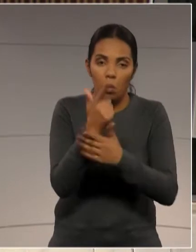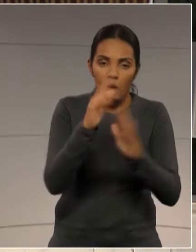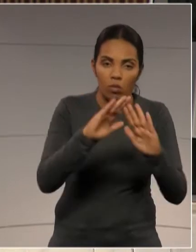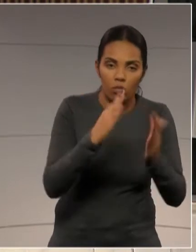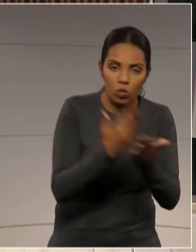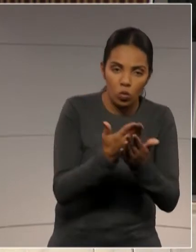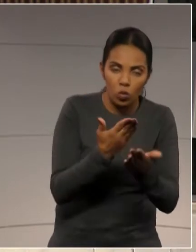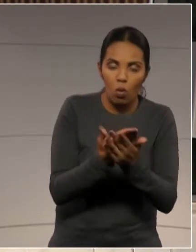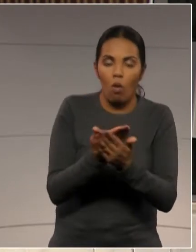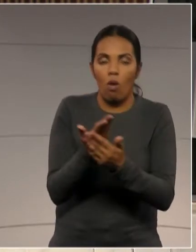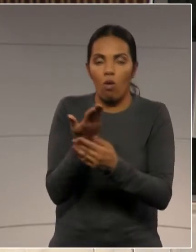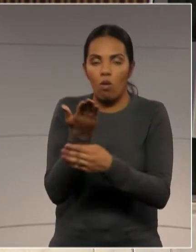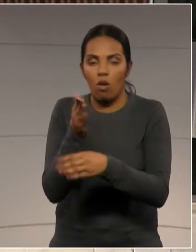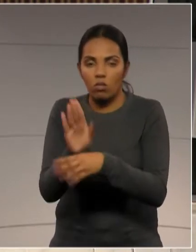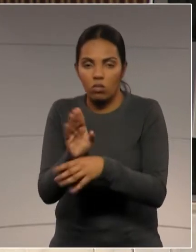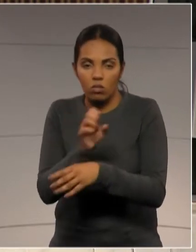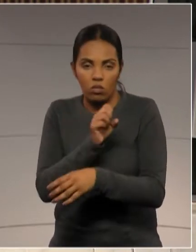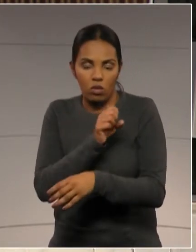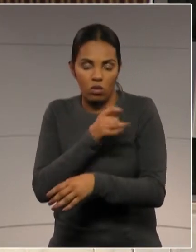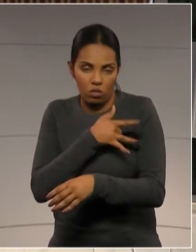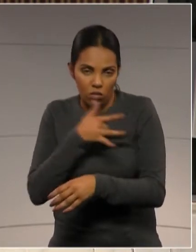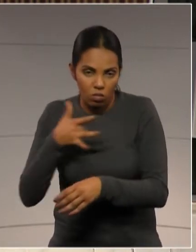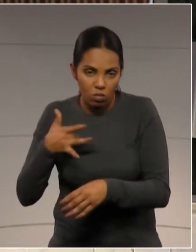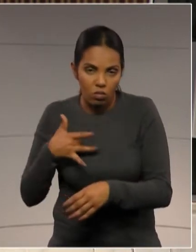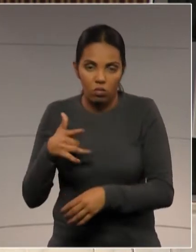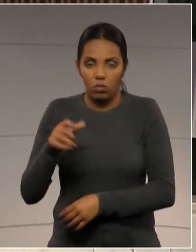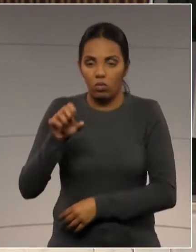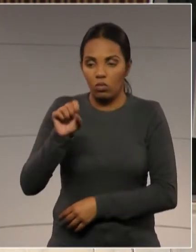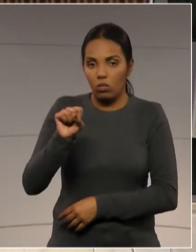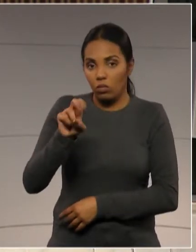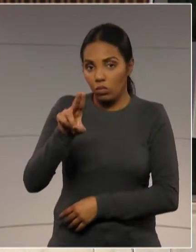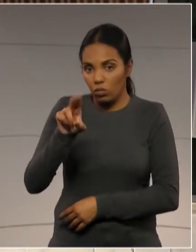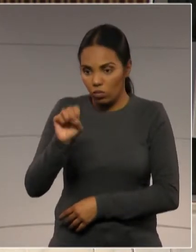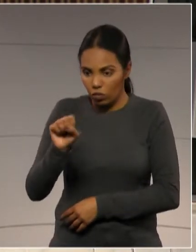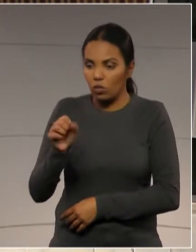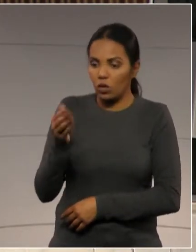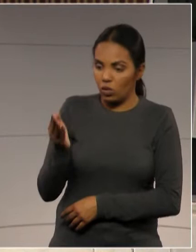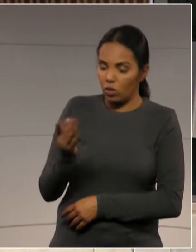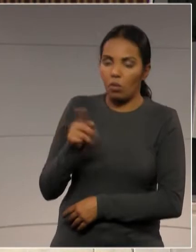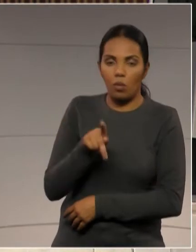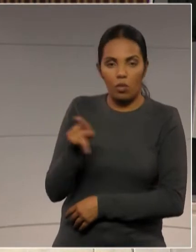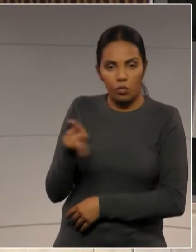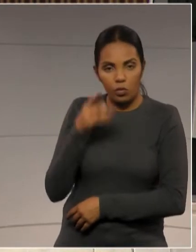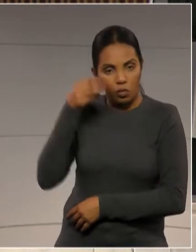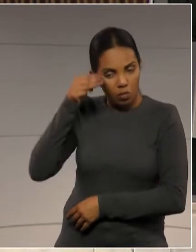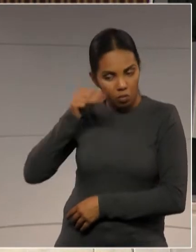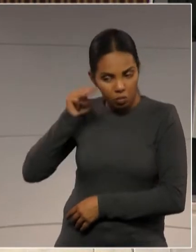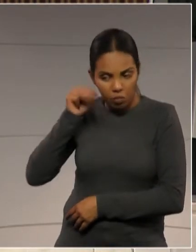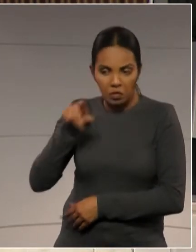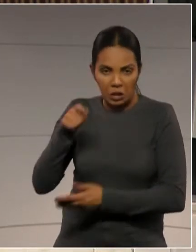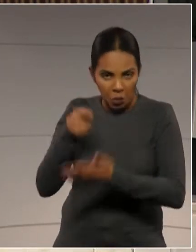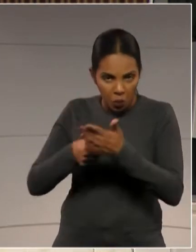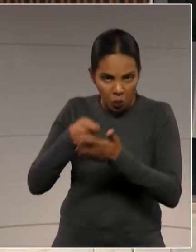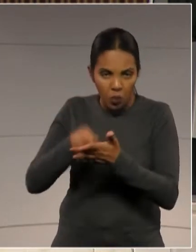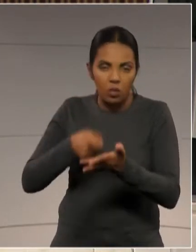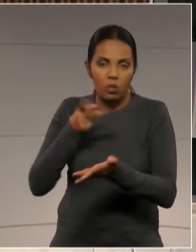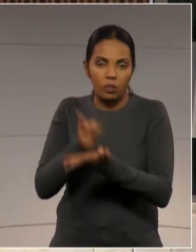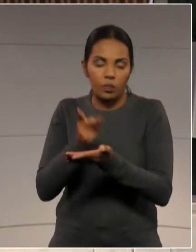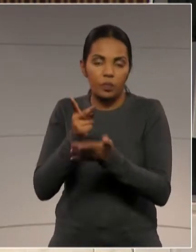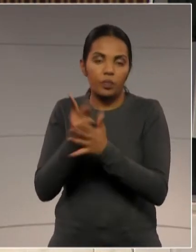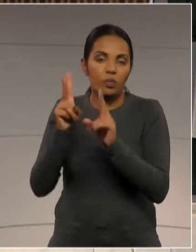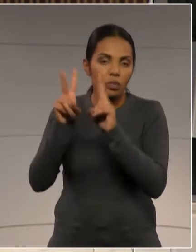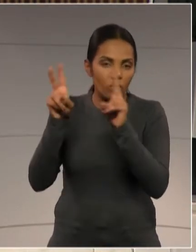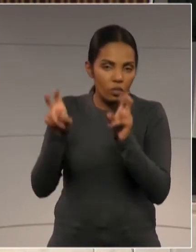ao SUS, professor Tercílio, uma excelência que é um dos defensores do SUS, e tantas